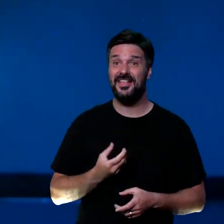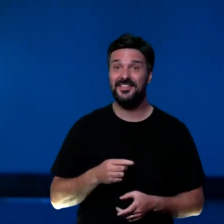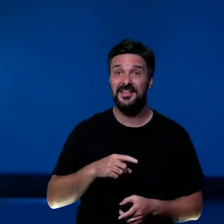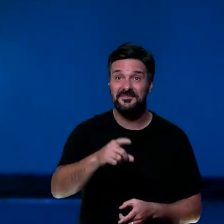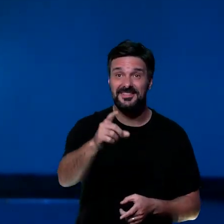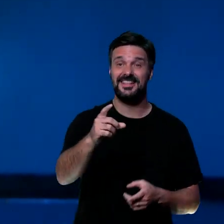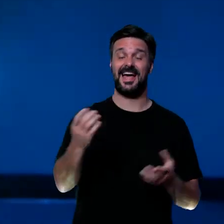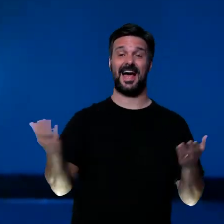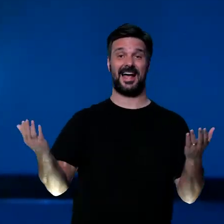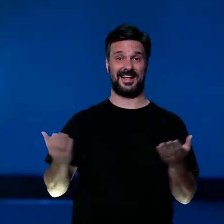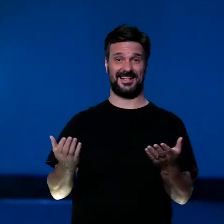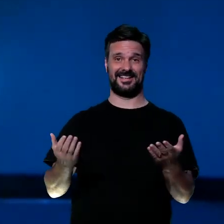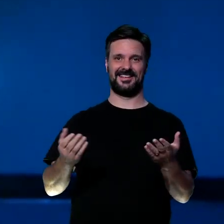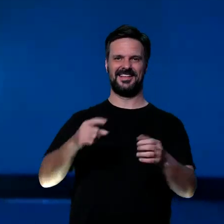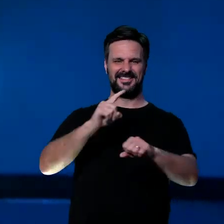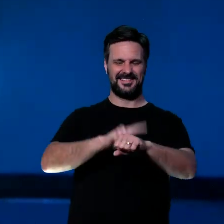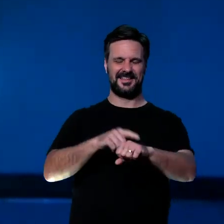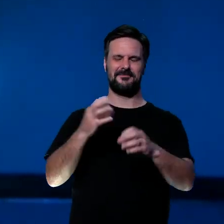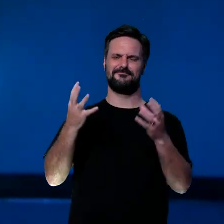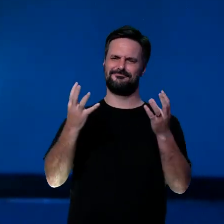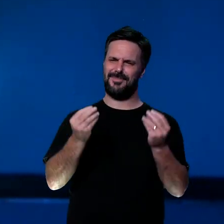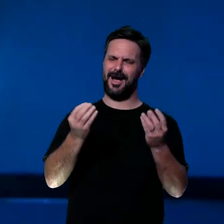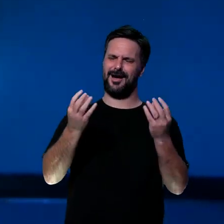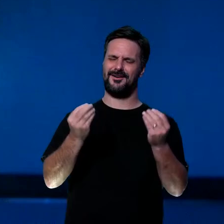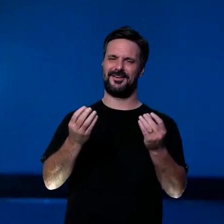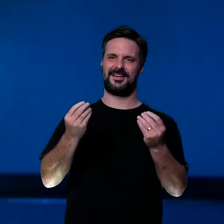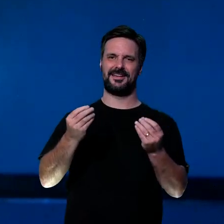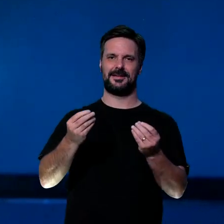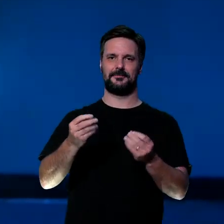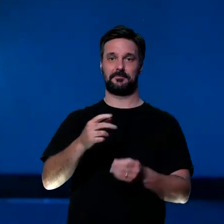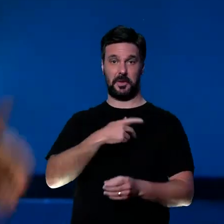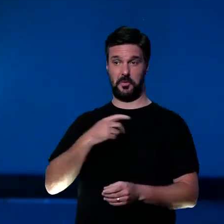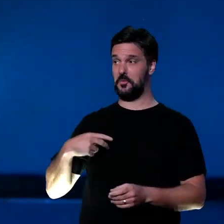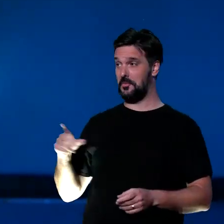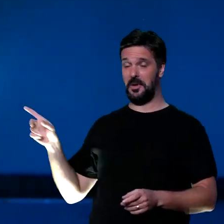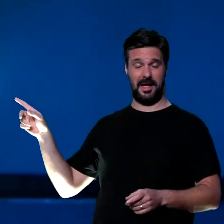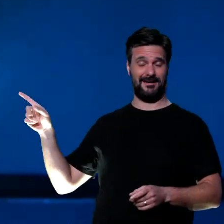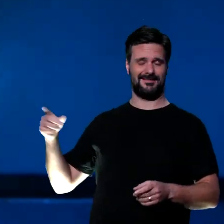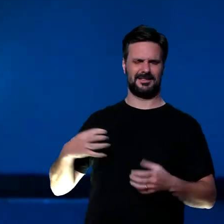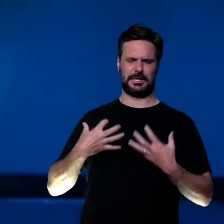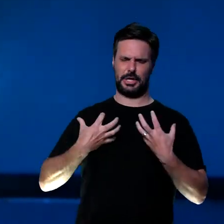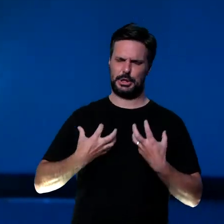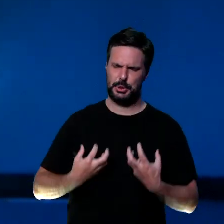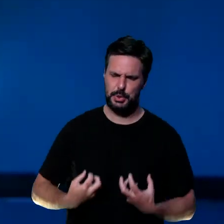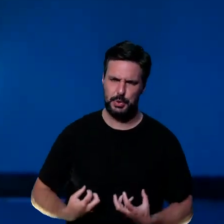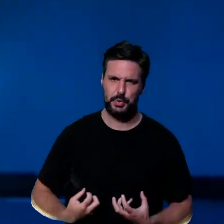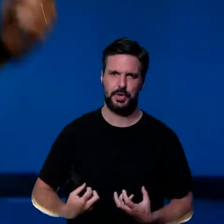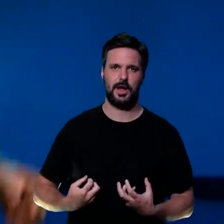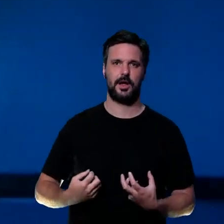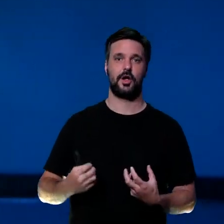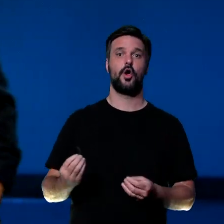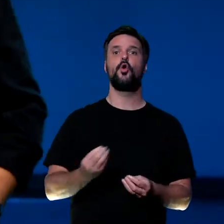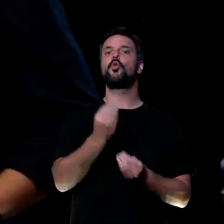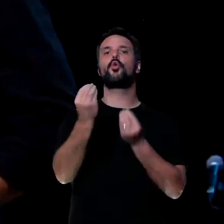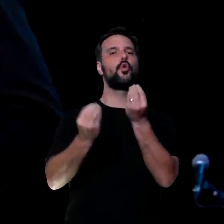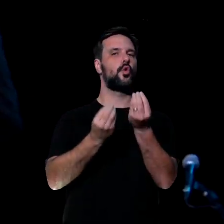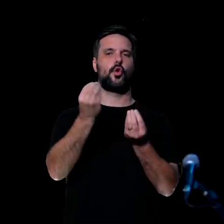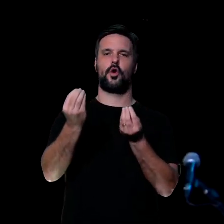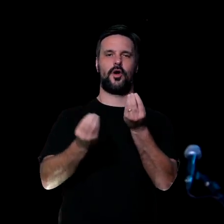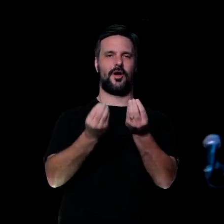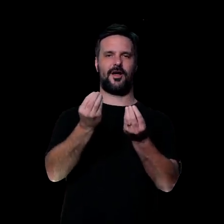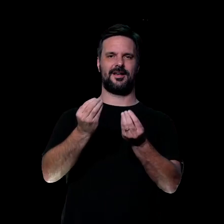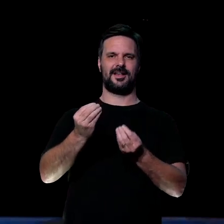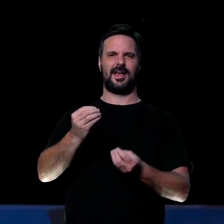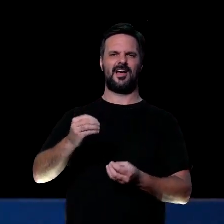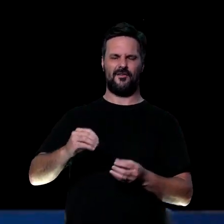tem tempo ainda pra resolver, né? Por eu tô deixando pro ano que vem? Eu tô assim, mas hoje eu quero falar um pouco pra você sobre como não ficar assim na